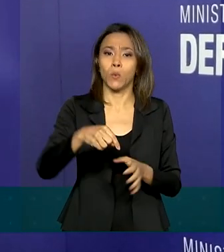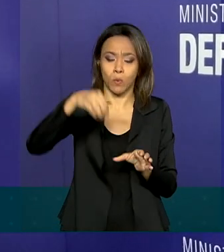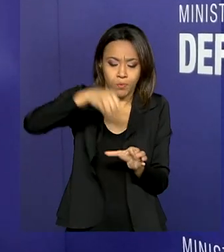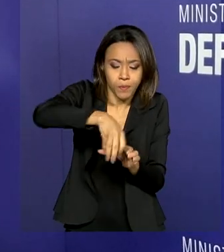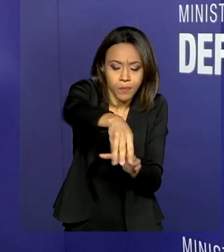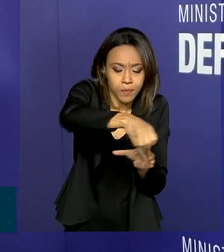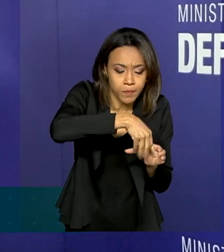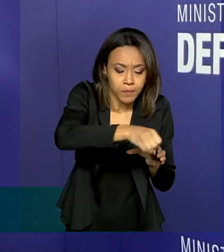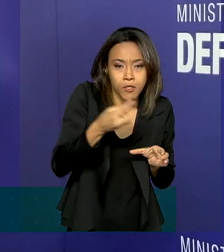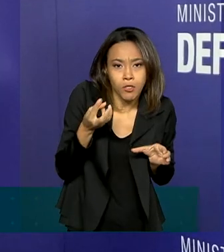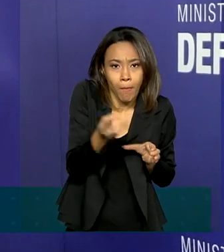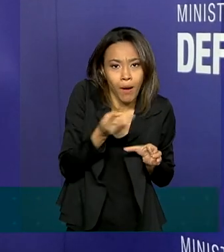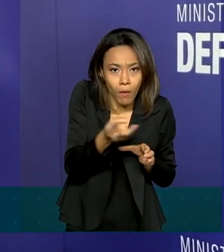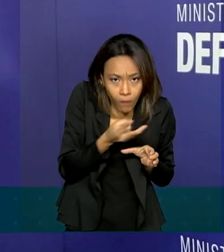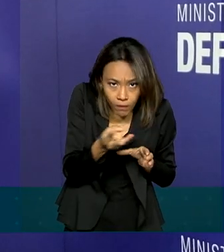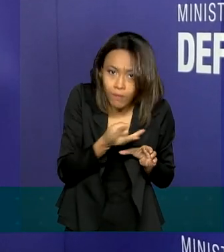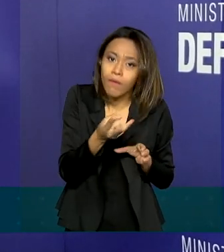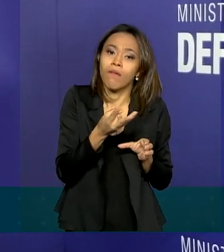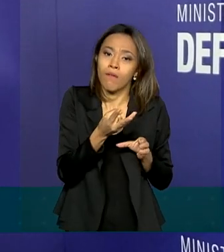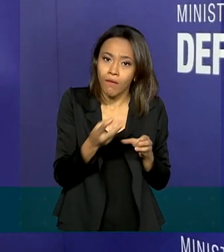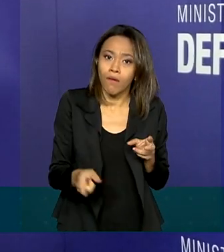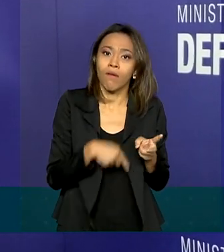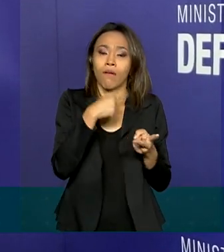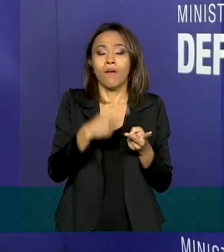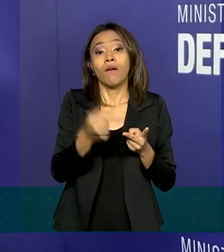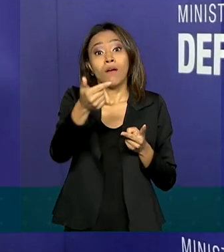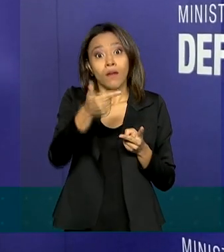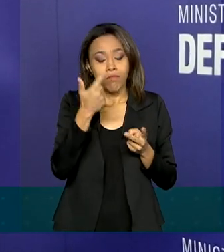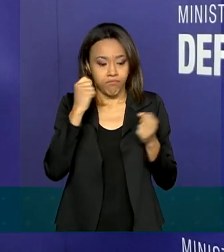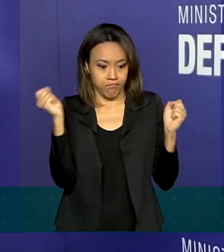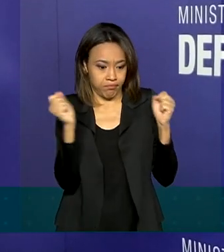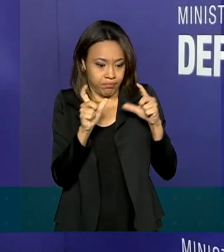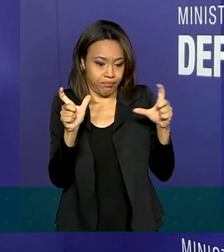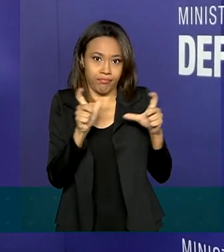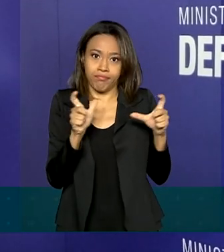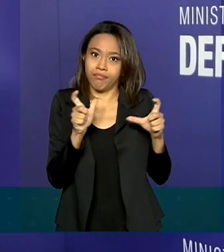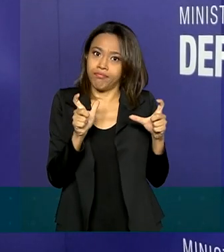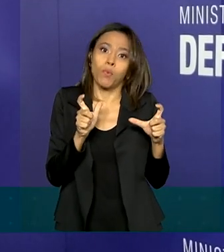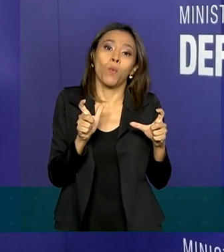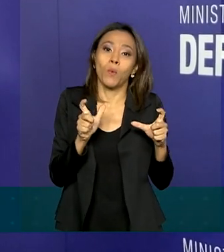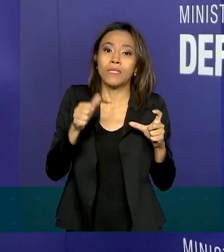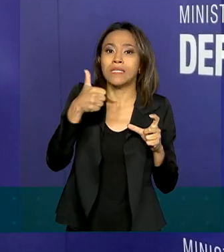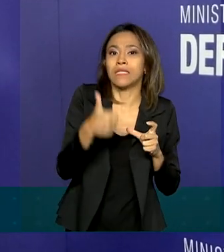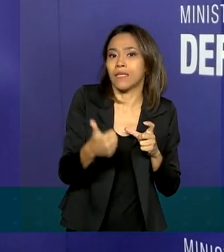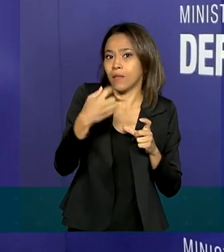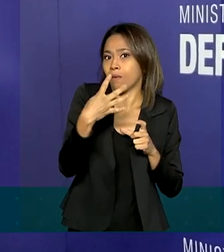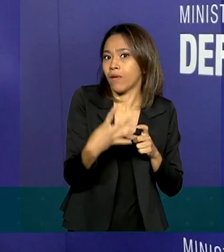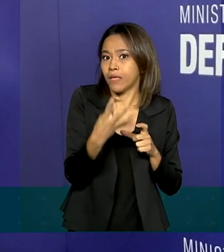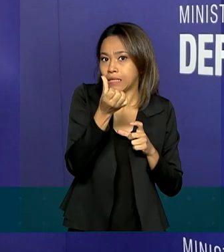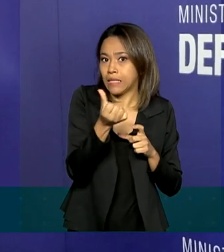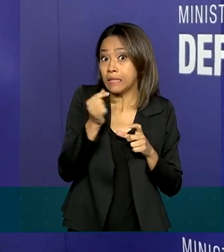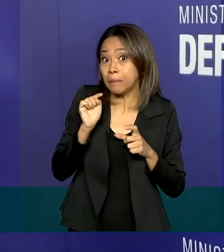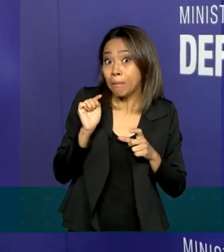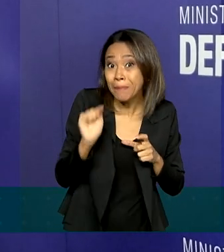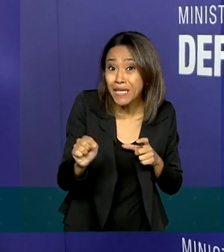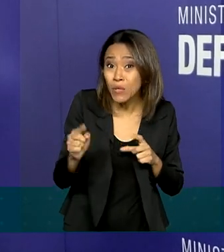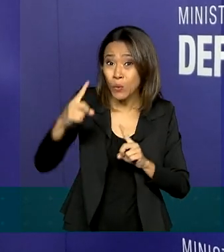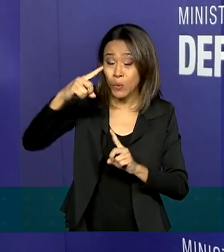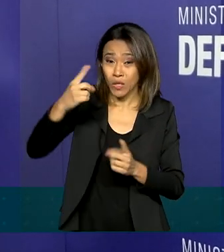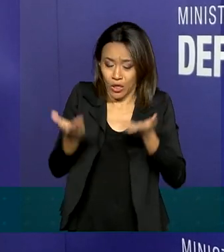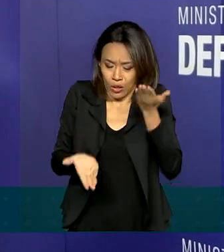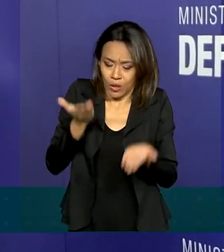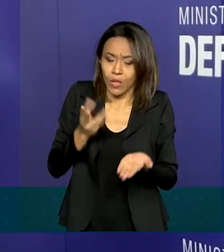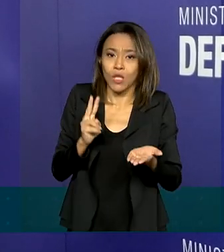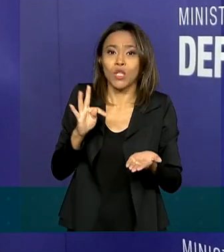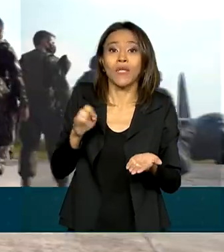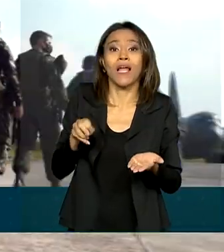e o resultado mais impressionante foi exatamente essa apreensão das 146 mil toneladas de